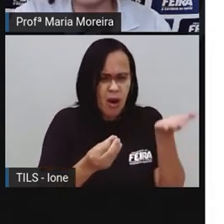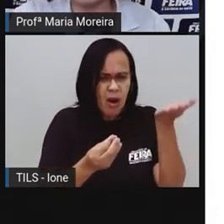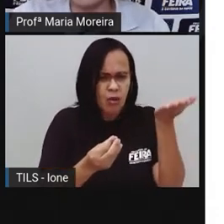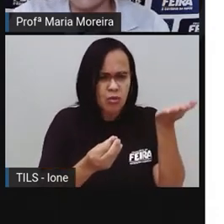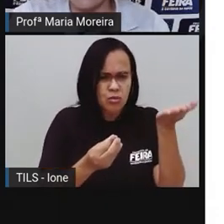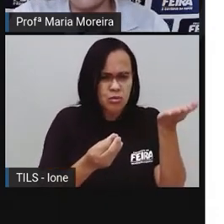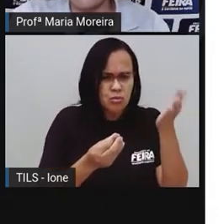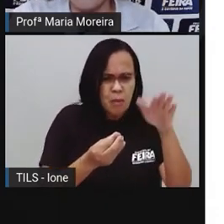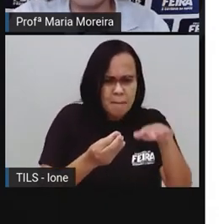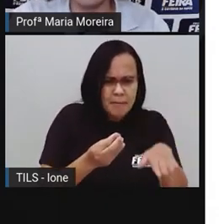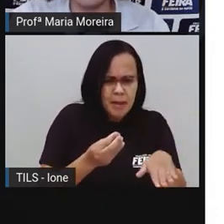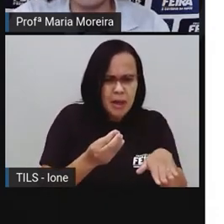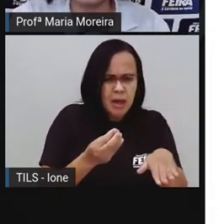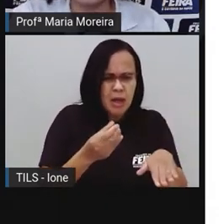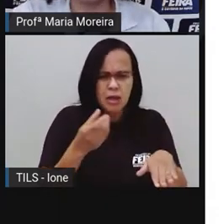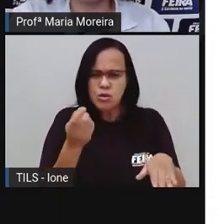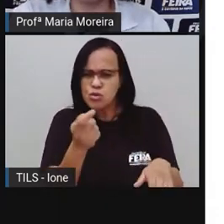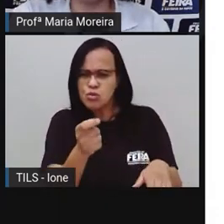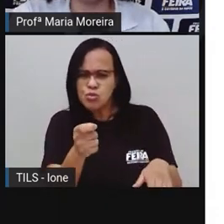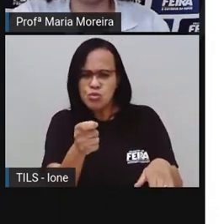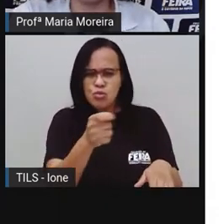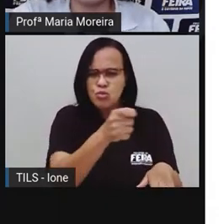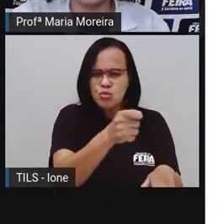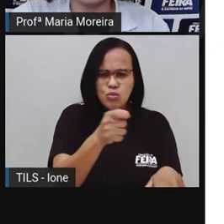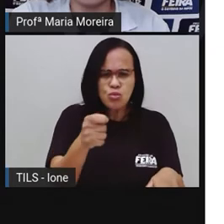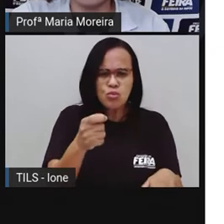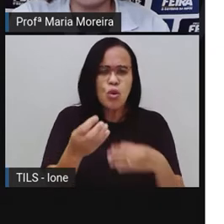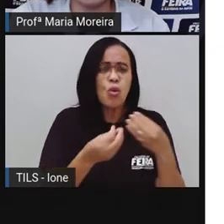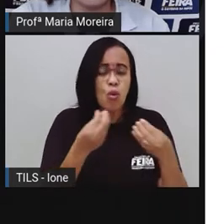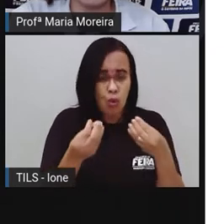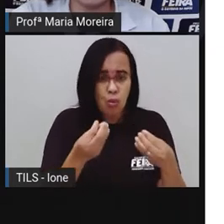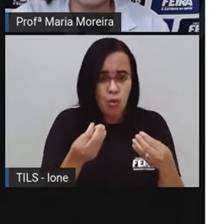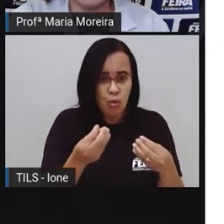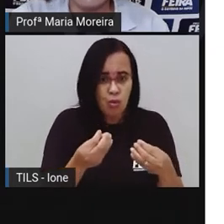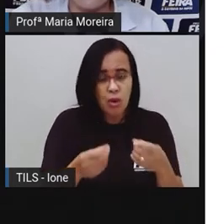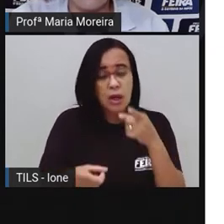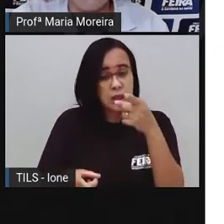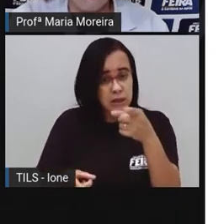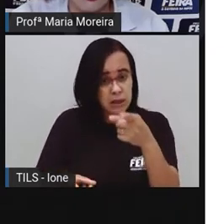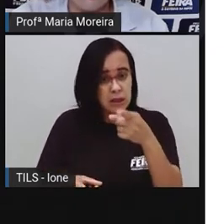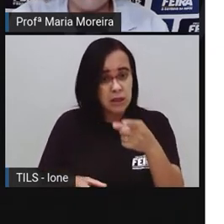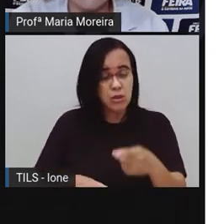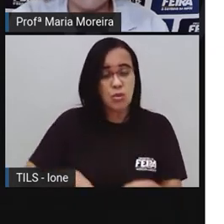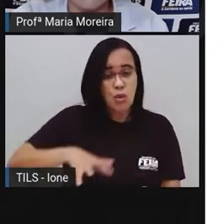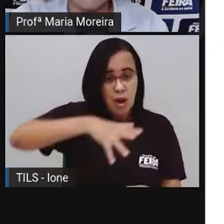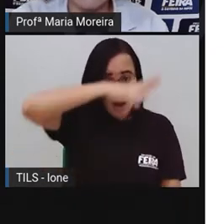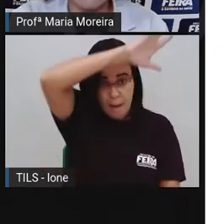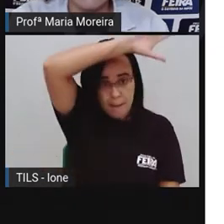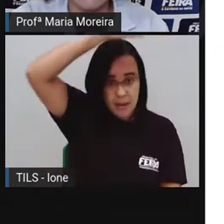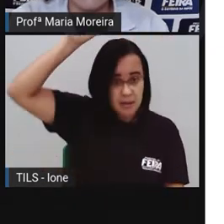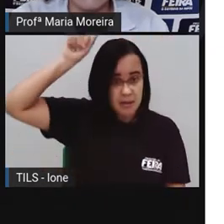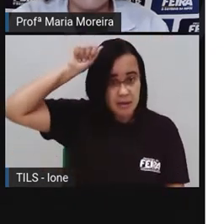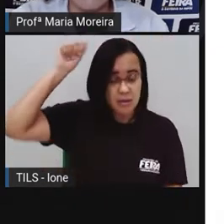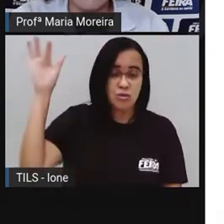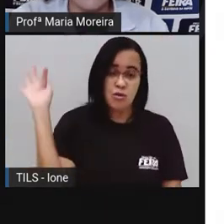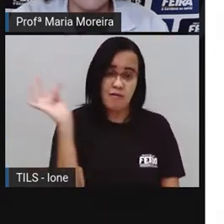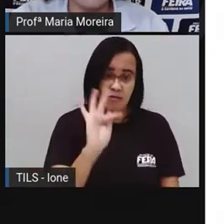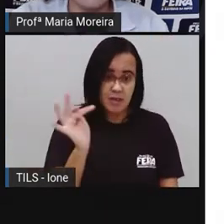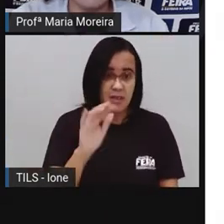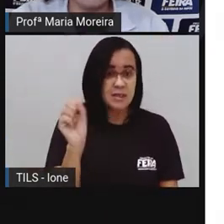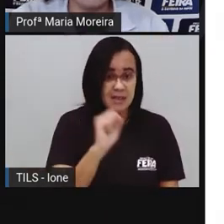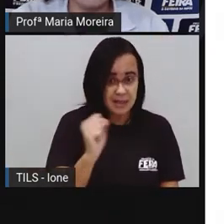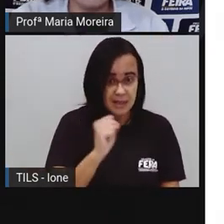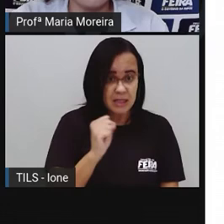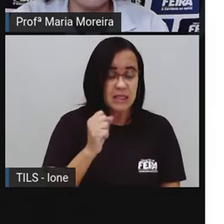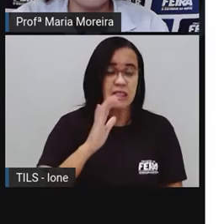poluição sonora já aprendeu 22 paredões somente neste ano em Feira de Santana. Ó, isso é a matéria